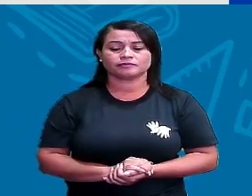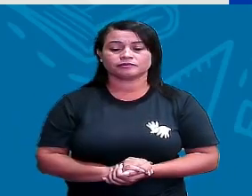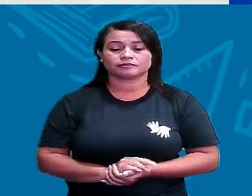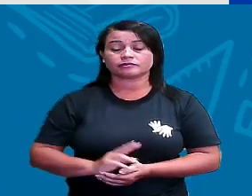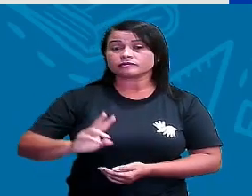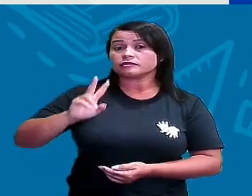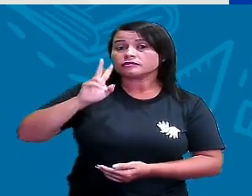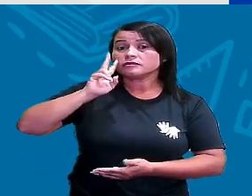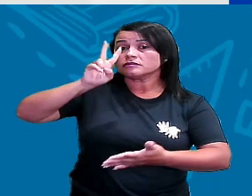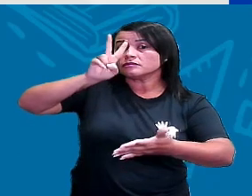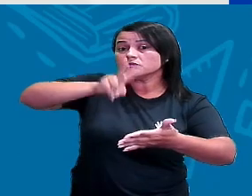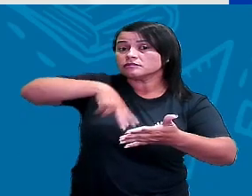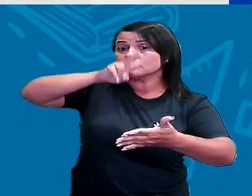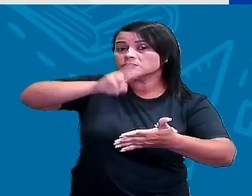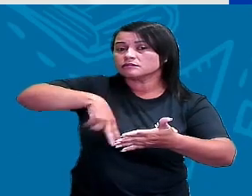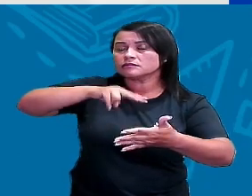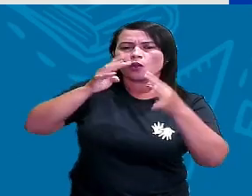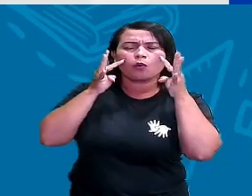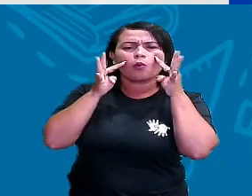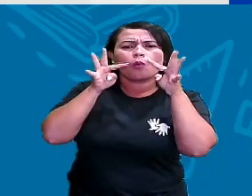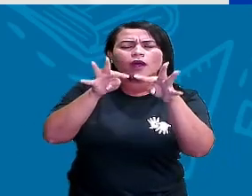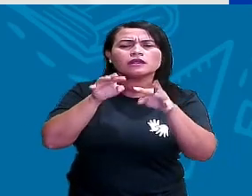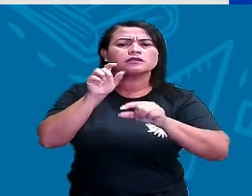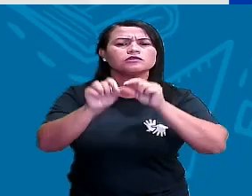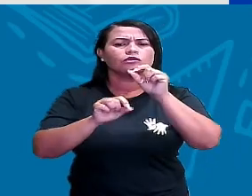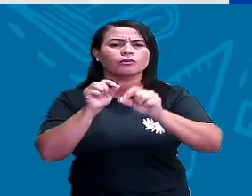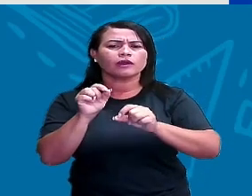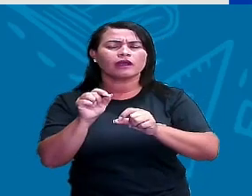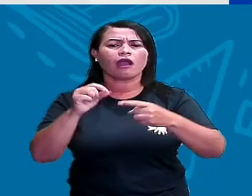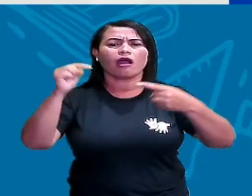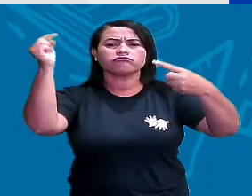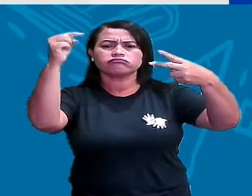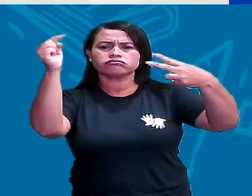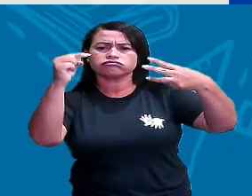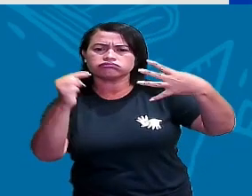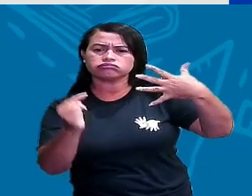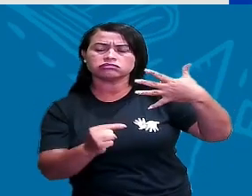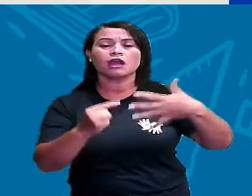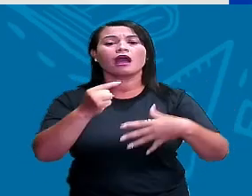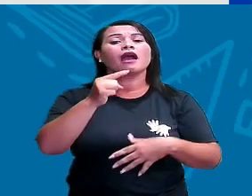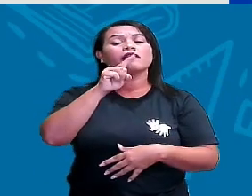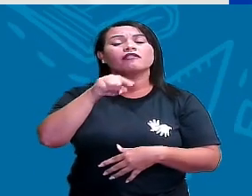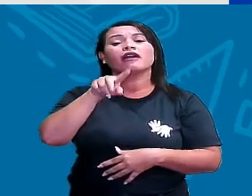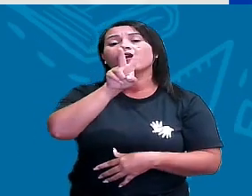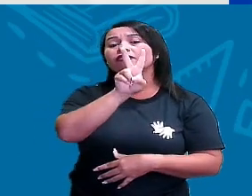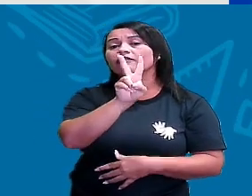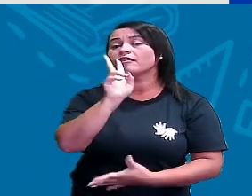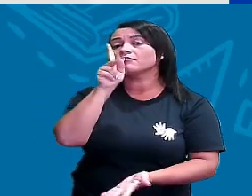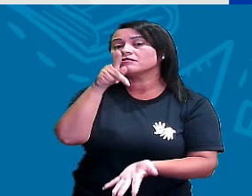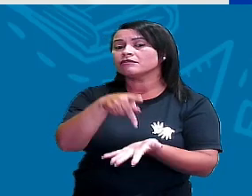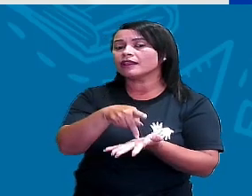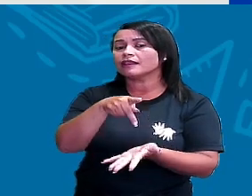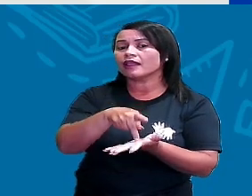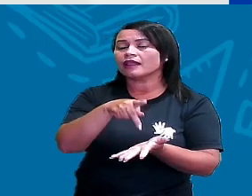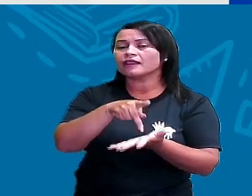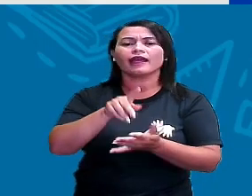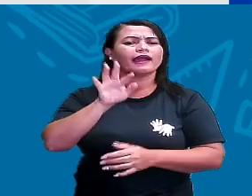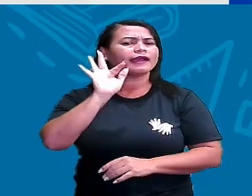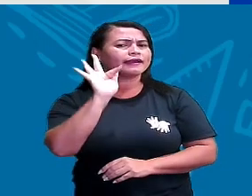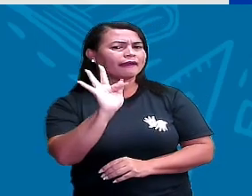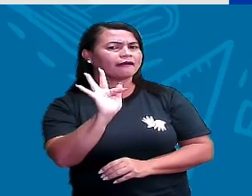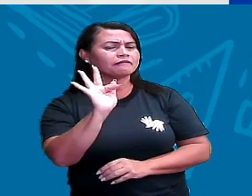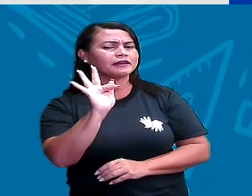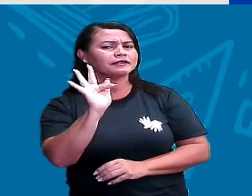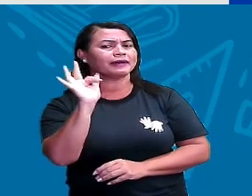Leia atenciosamente as alternativas e assinale V para as verdadeiras e